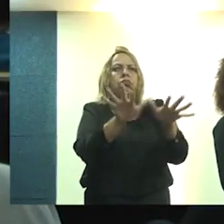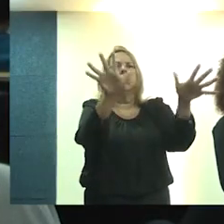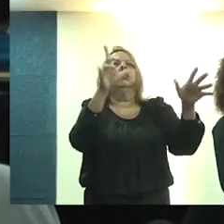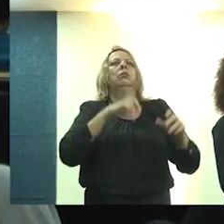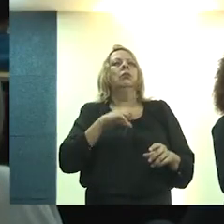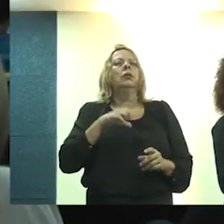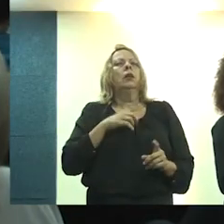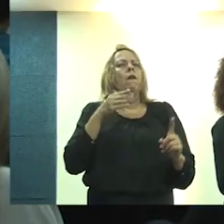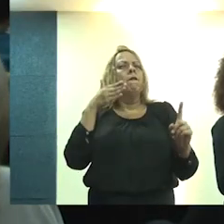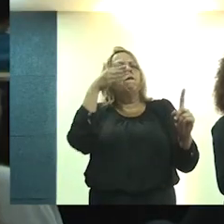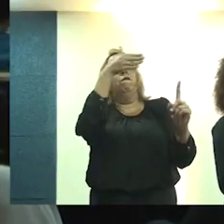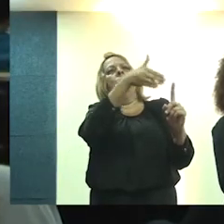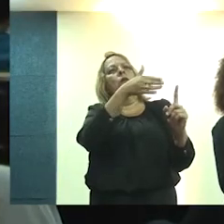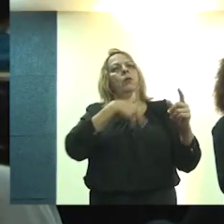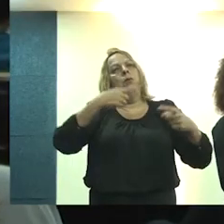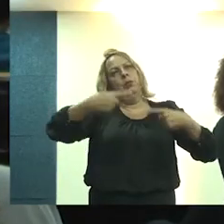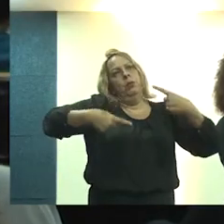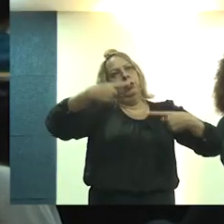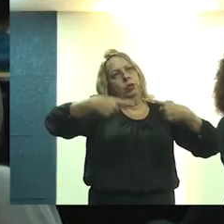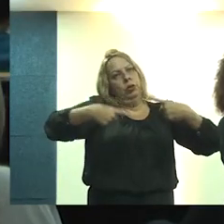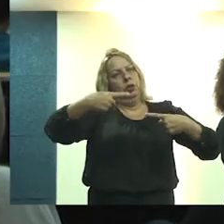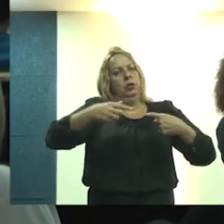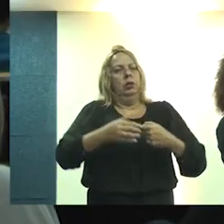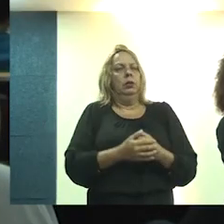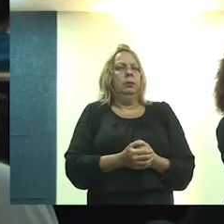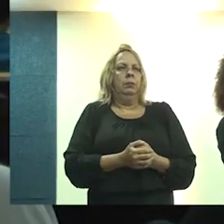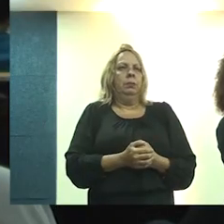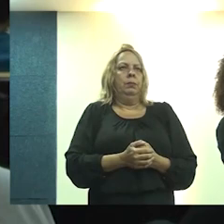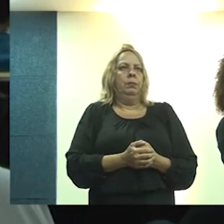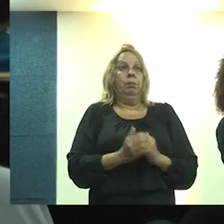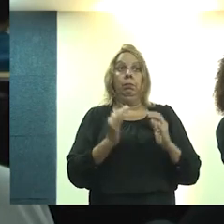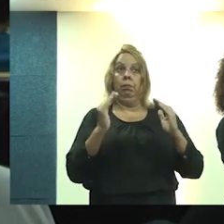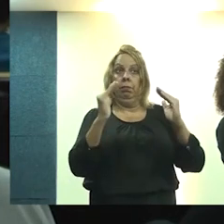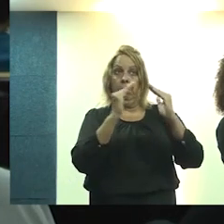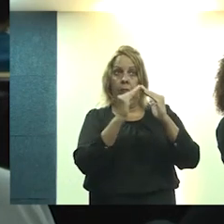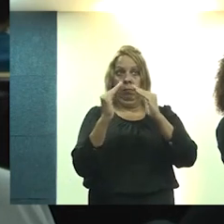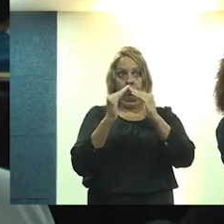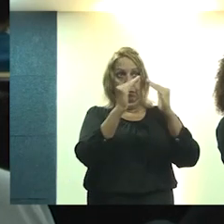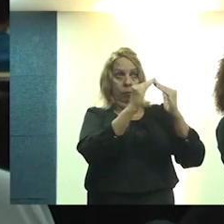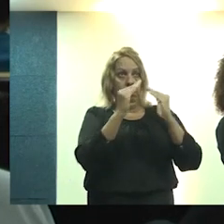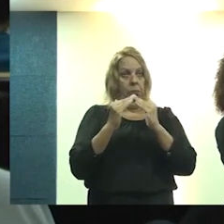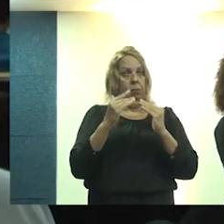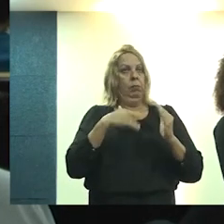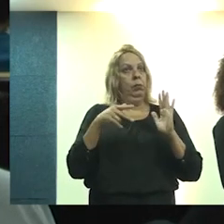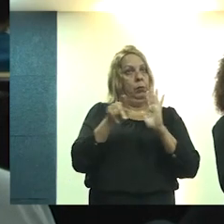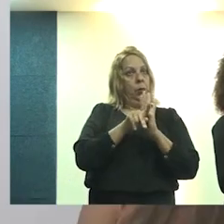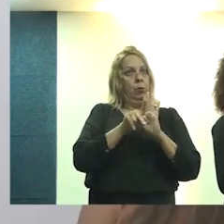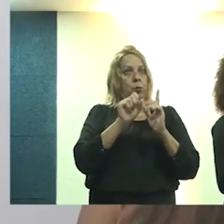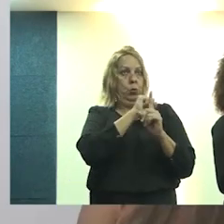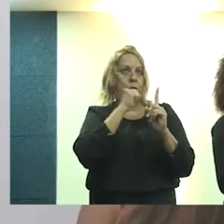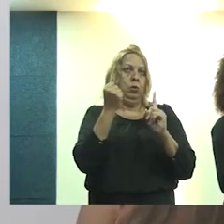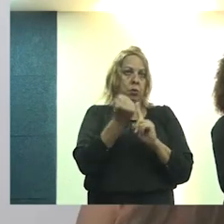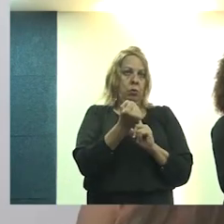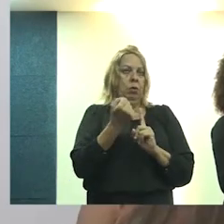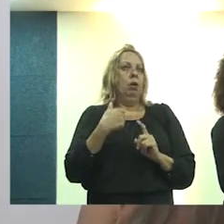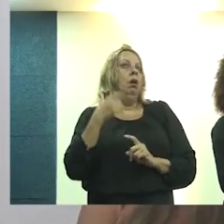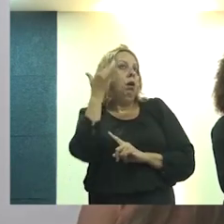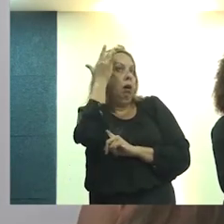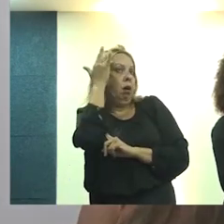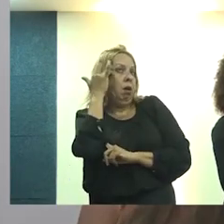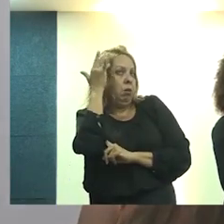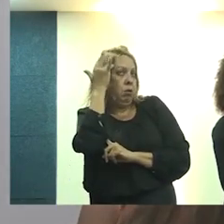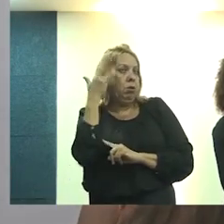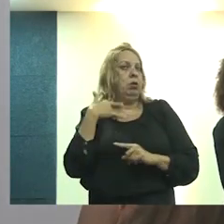como um direcionador de políticas de habitação de interesse social. Acho que